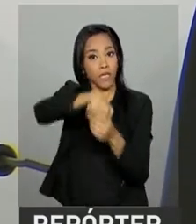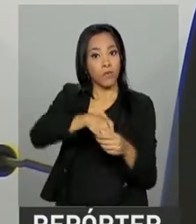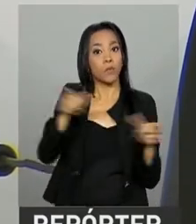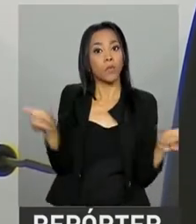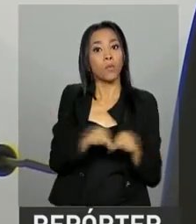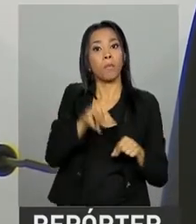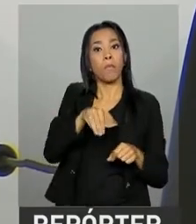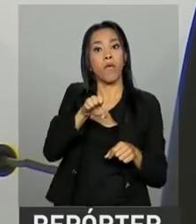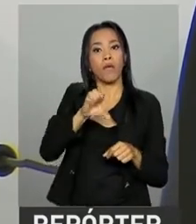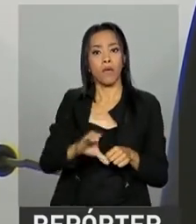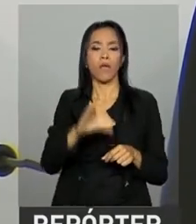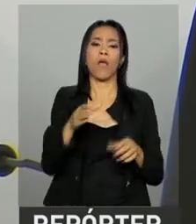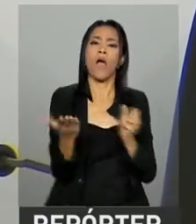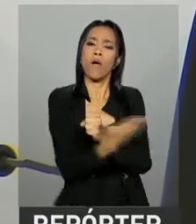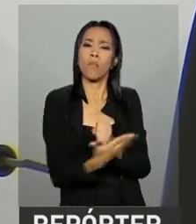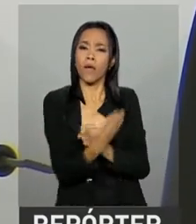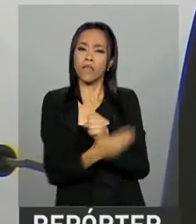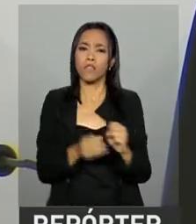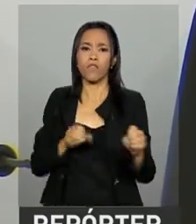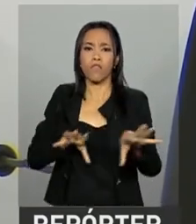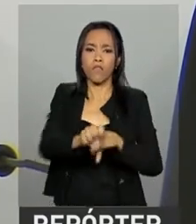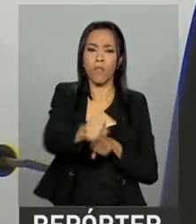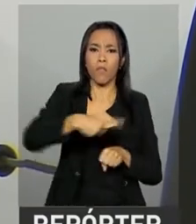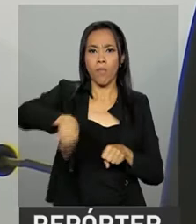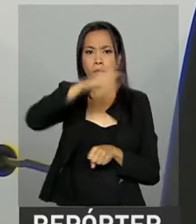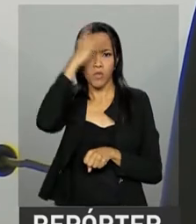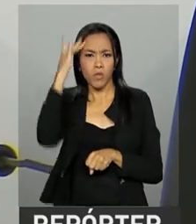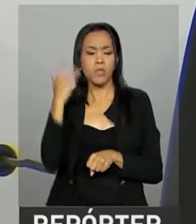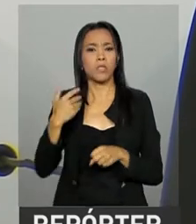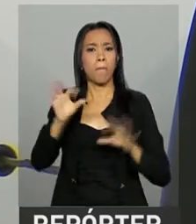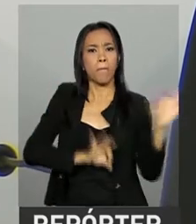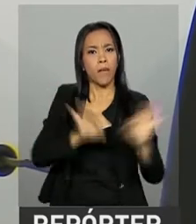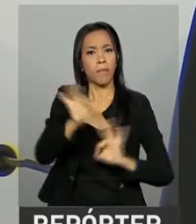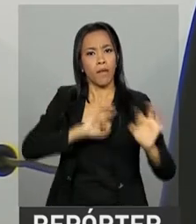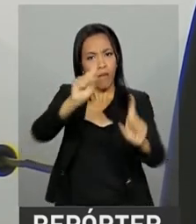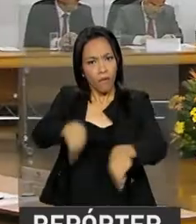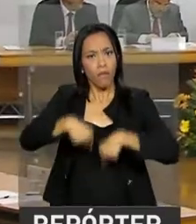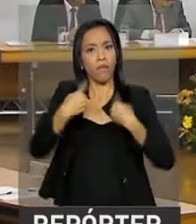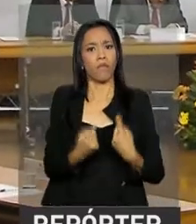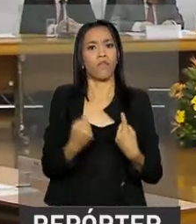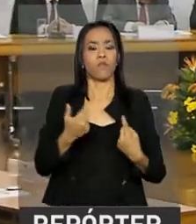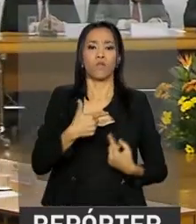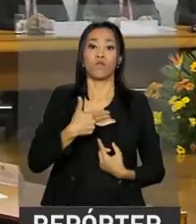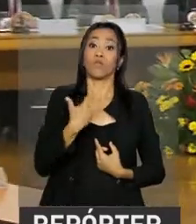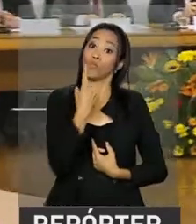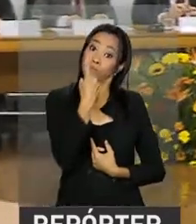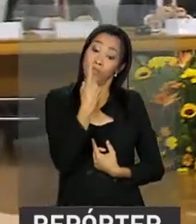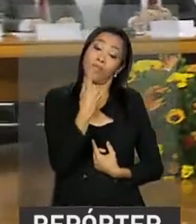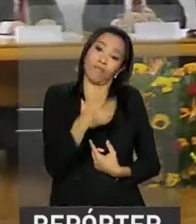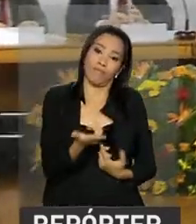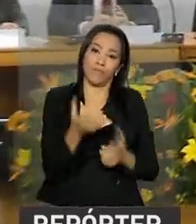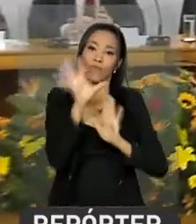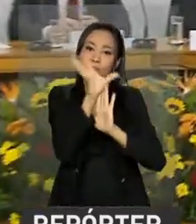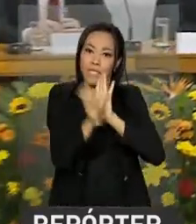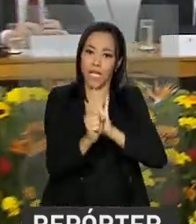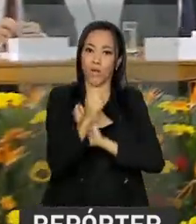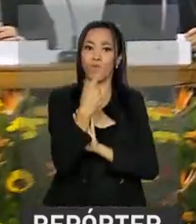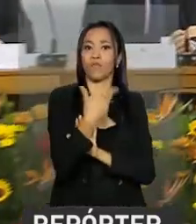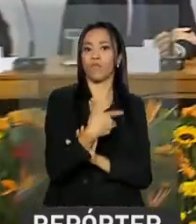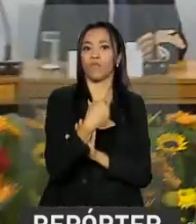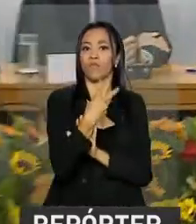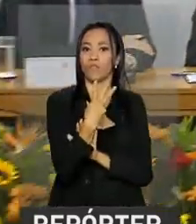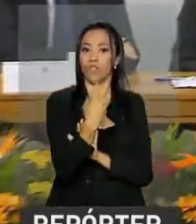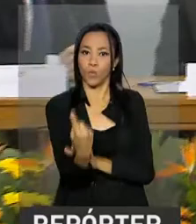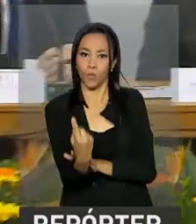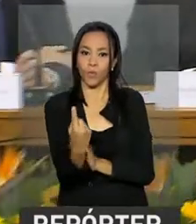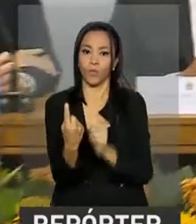pretende formar cidadãos preparados para os desafios do século XXI. Ela obviamente se baseia